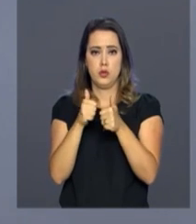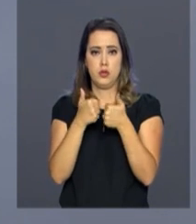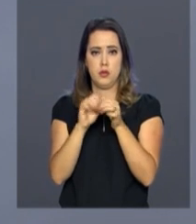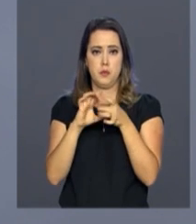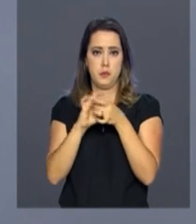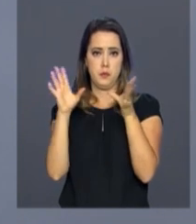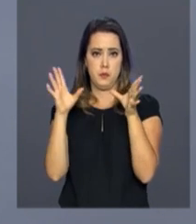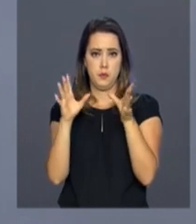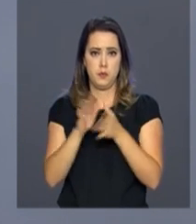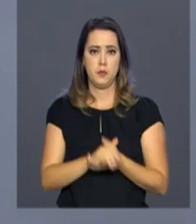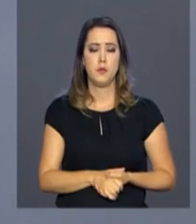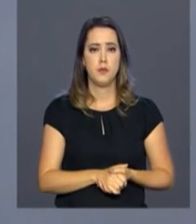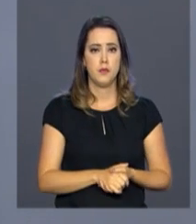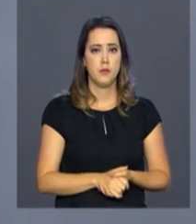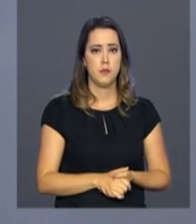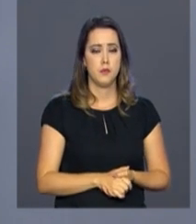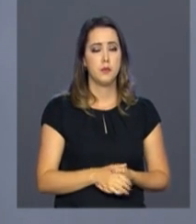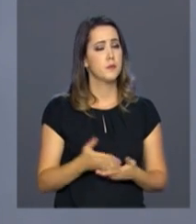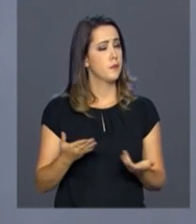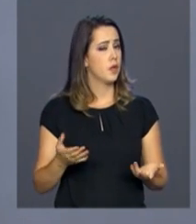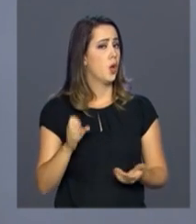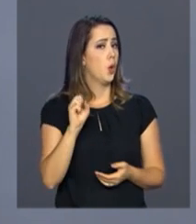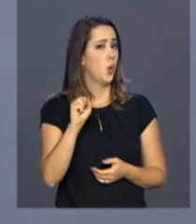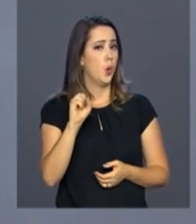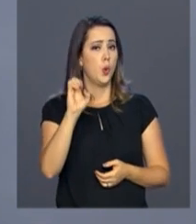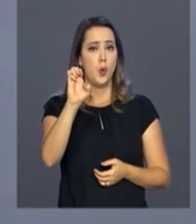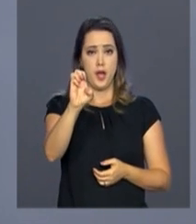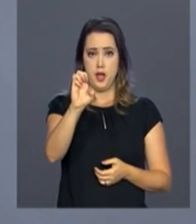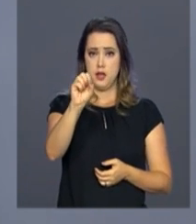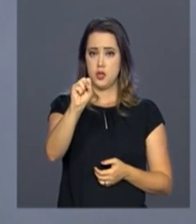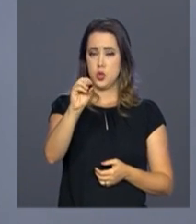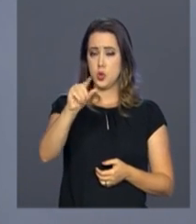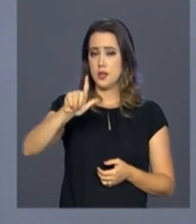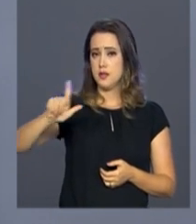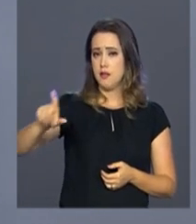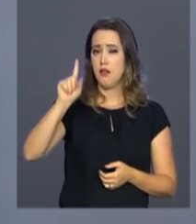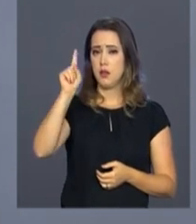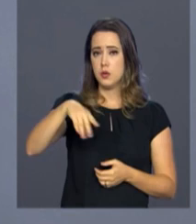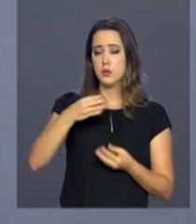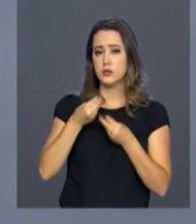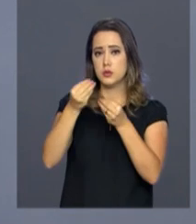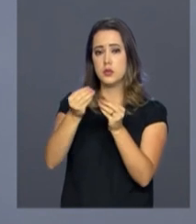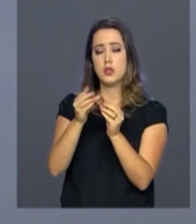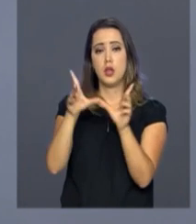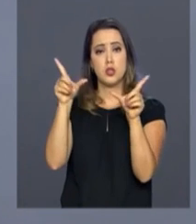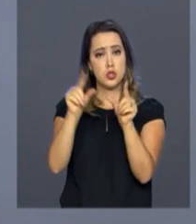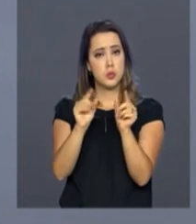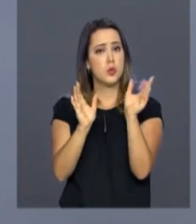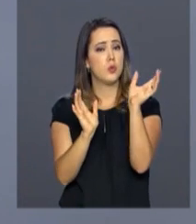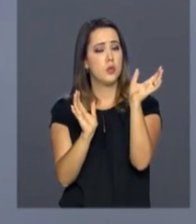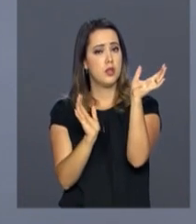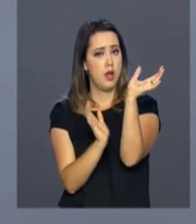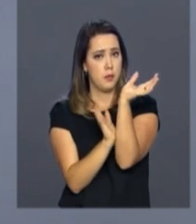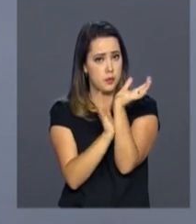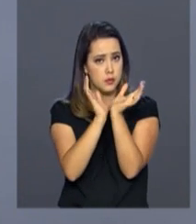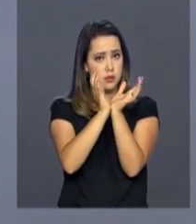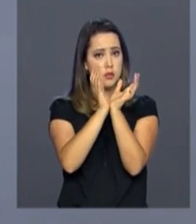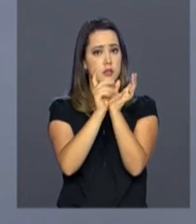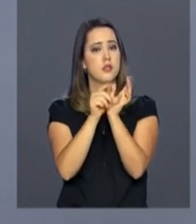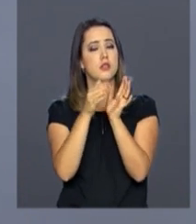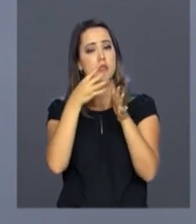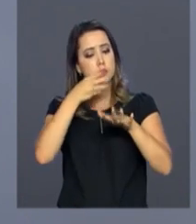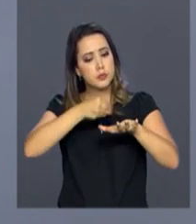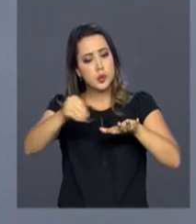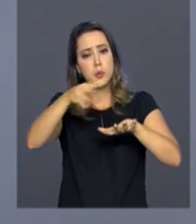O E-Social é um sistema online que garante mais agilidade e menos burocracia, com o envio de 15 declarações com dados